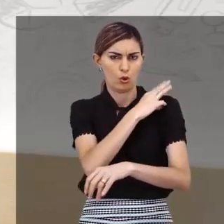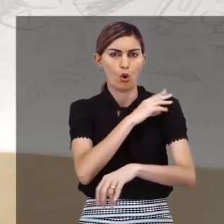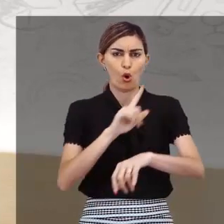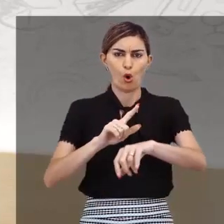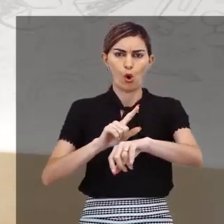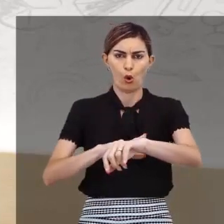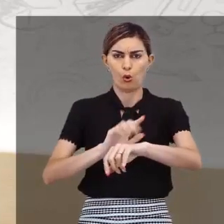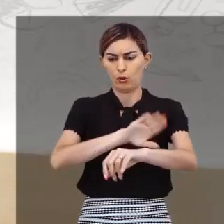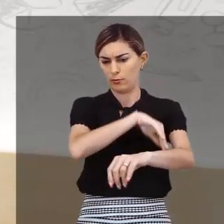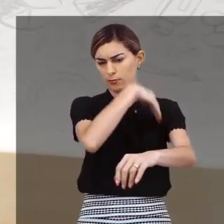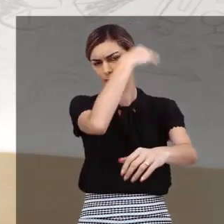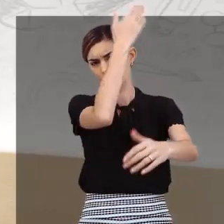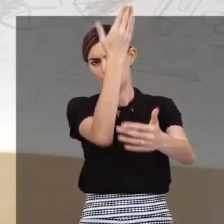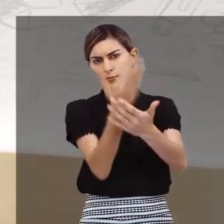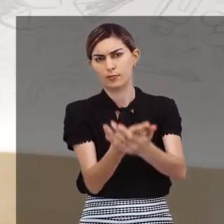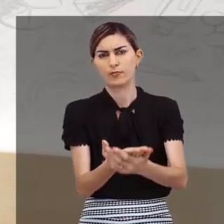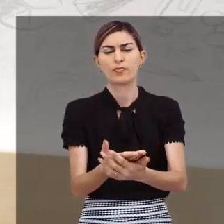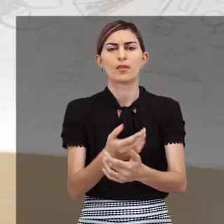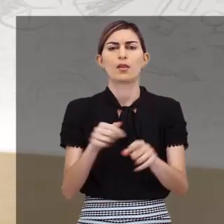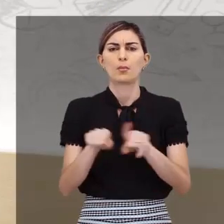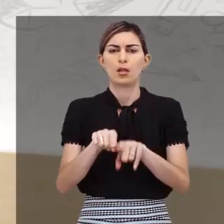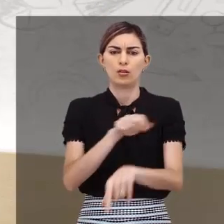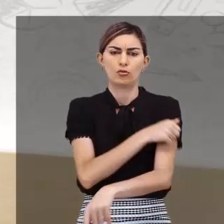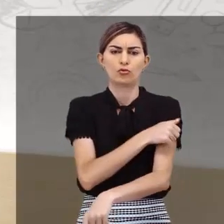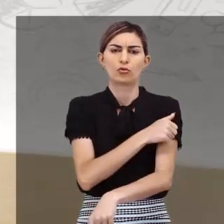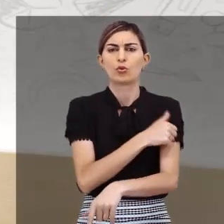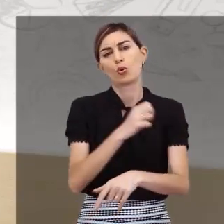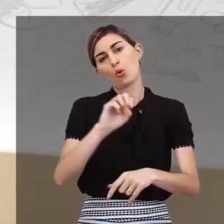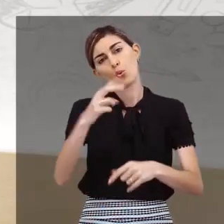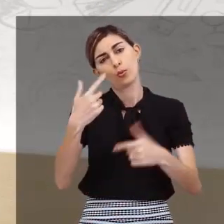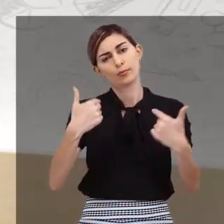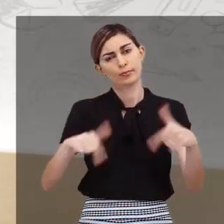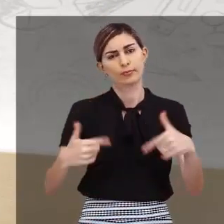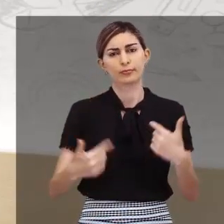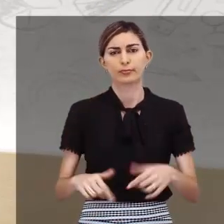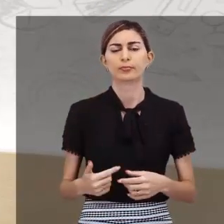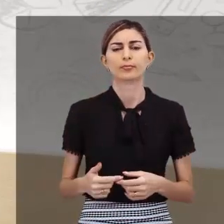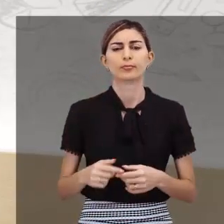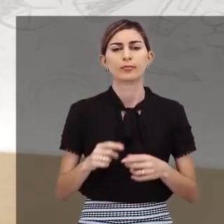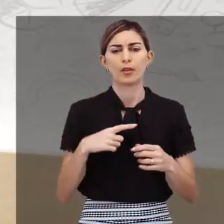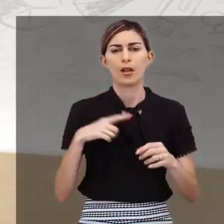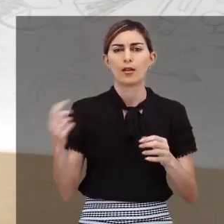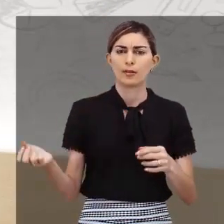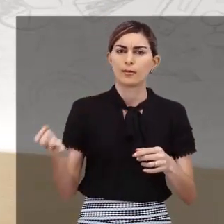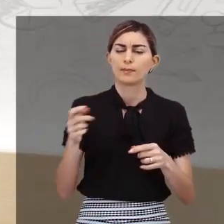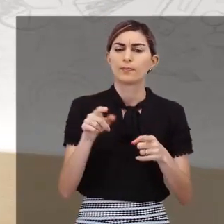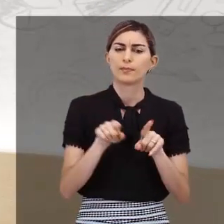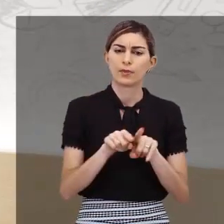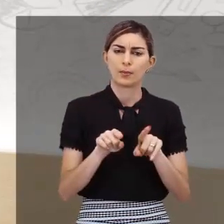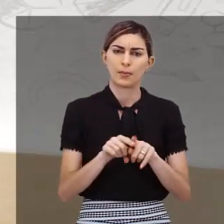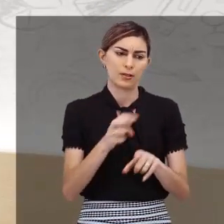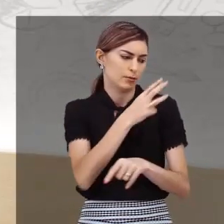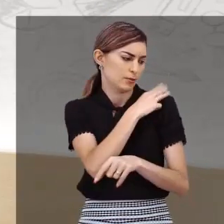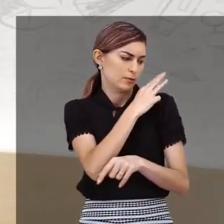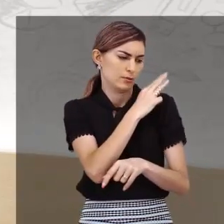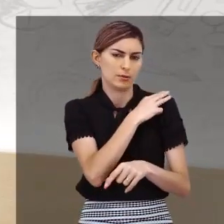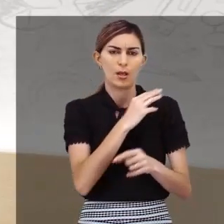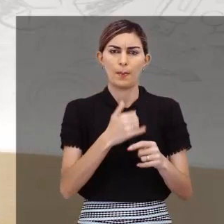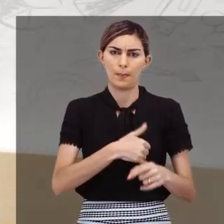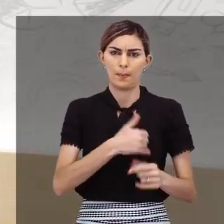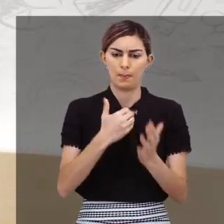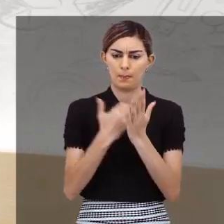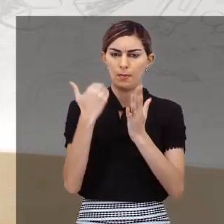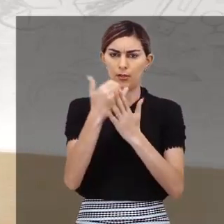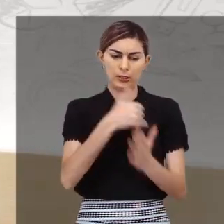integral e estudantes ou trabalhadores. Egressos do ensino médio, maiores de